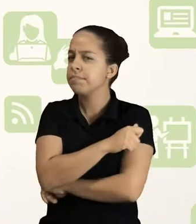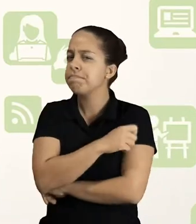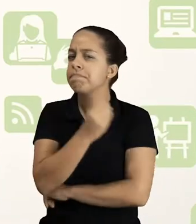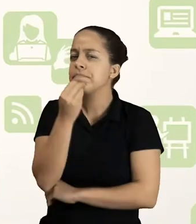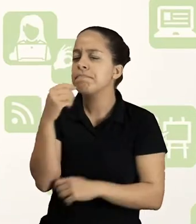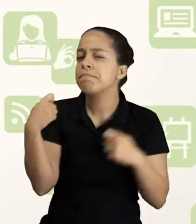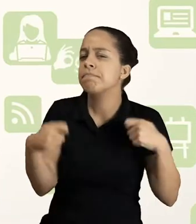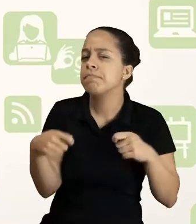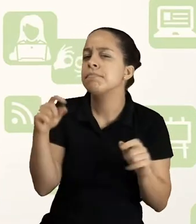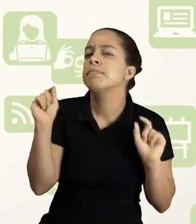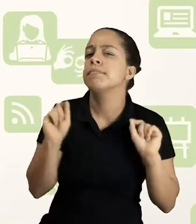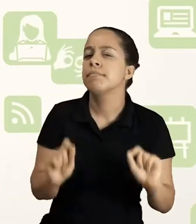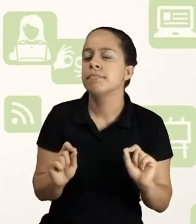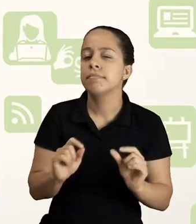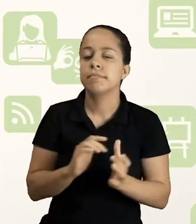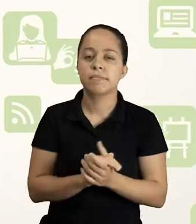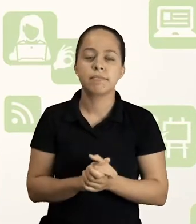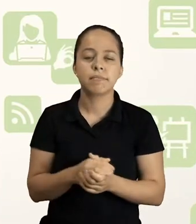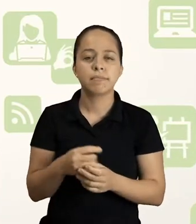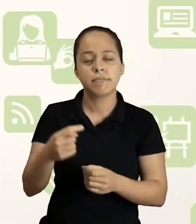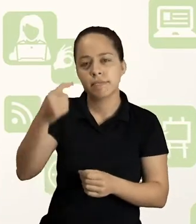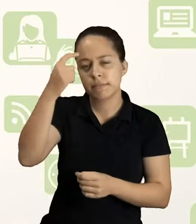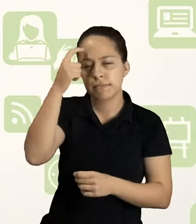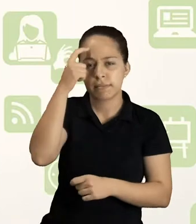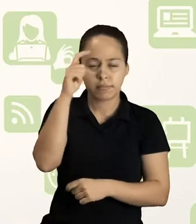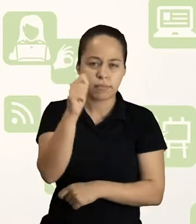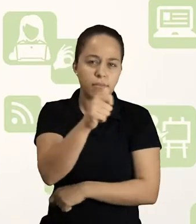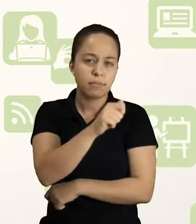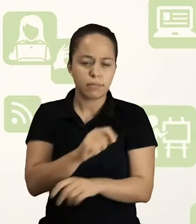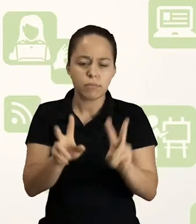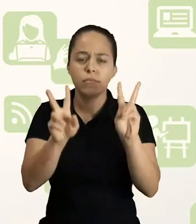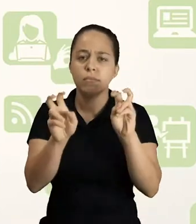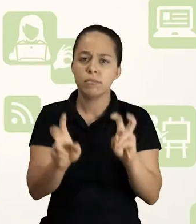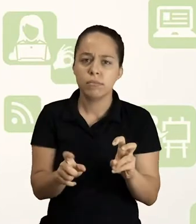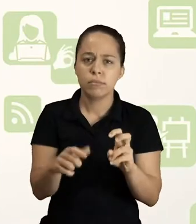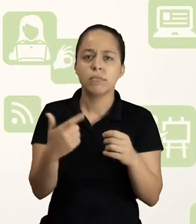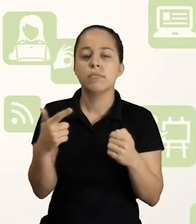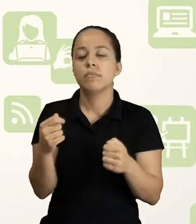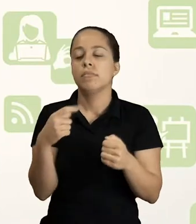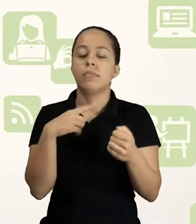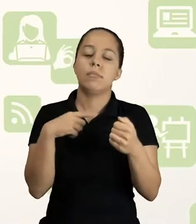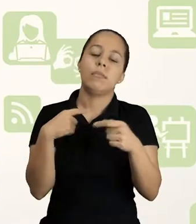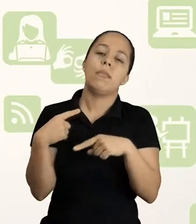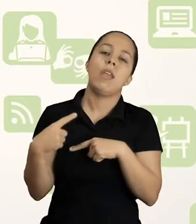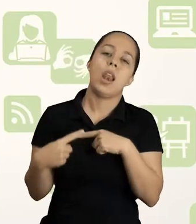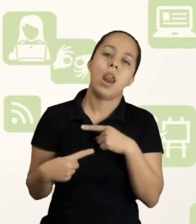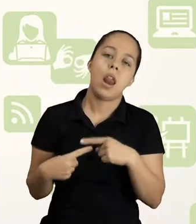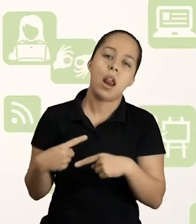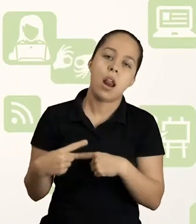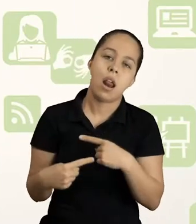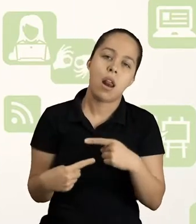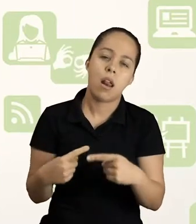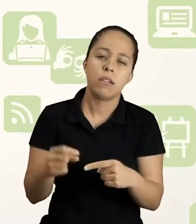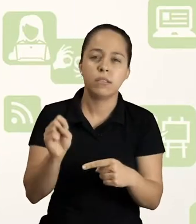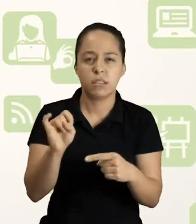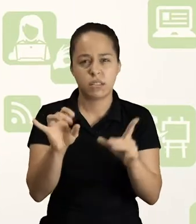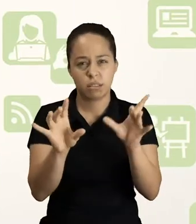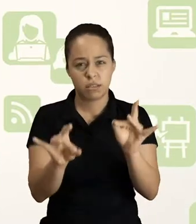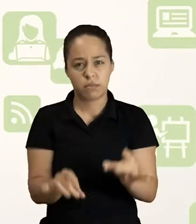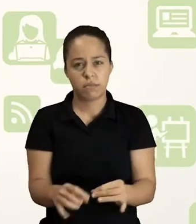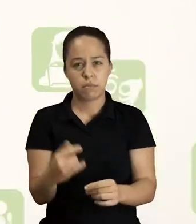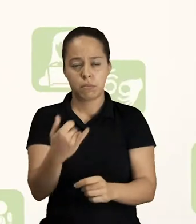para o aluno. Procure ir direto aos assuntos sem muitos rodeios ou detalhes que não sejam